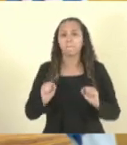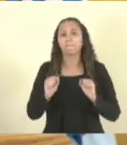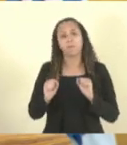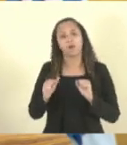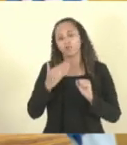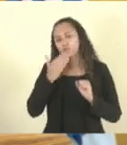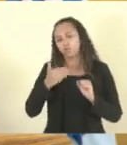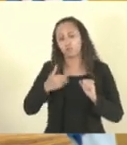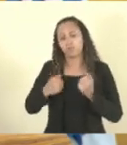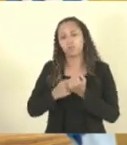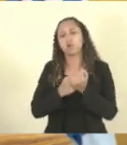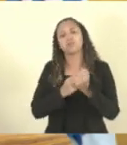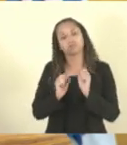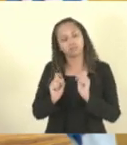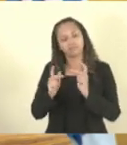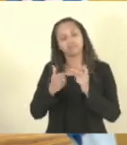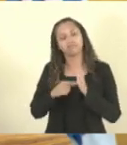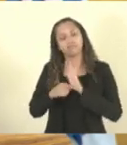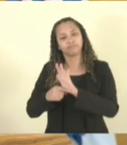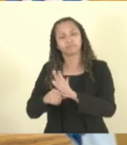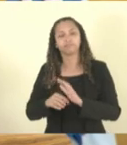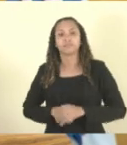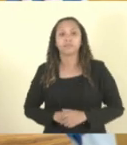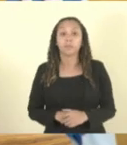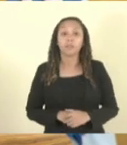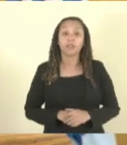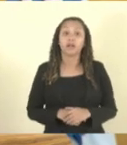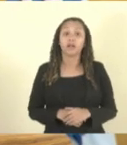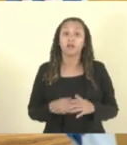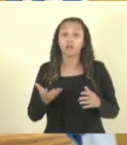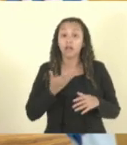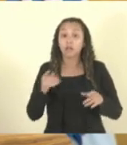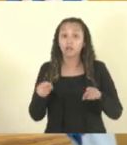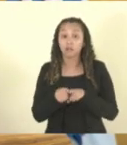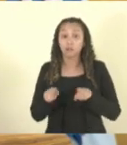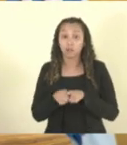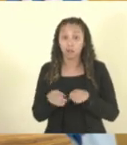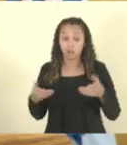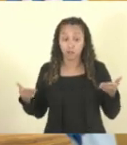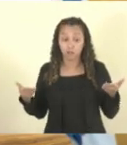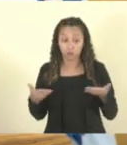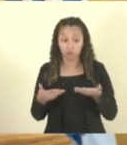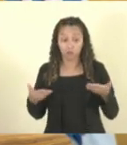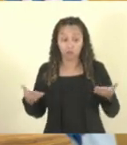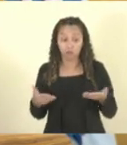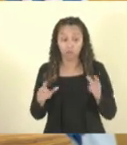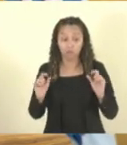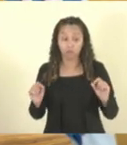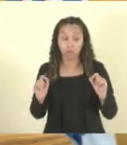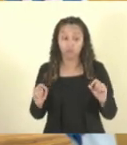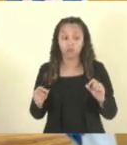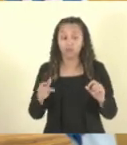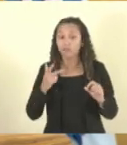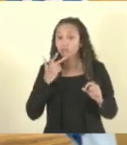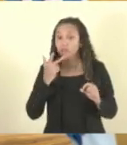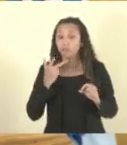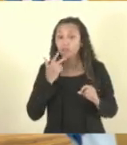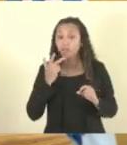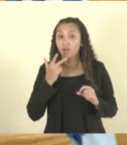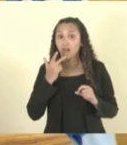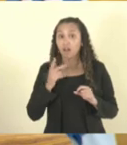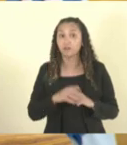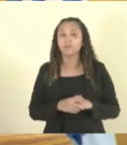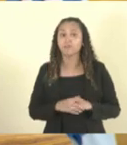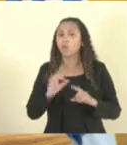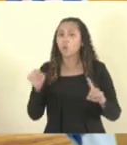com esse deputado Zé Esmeraldo. Quero também aqui, hoje, fazer uma fala mais